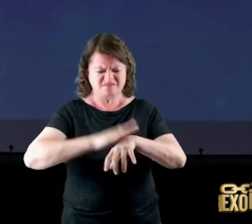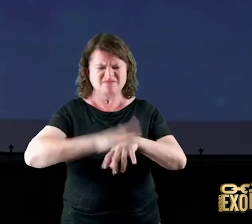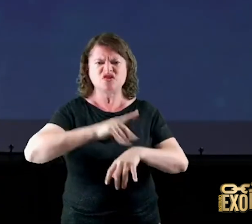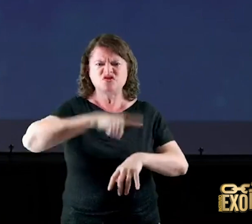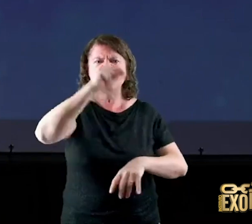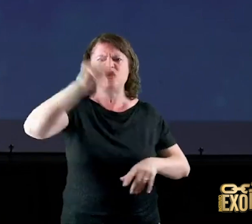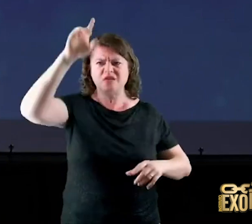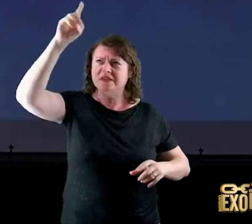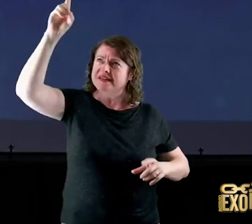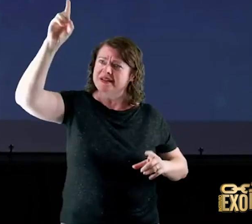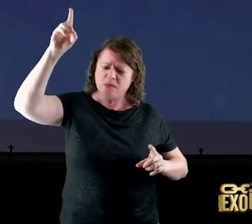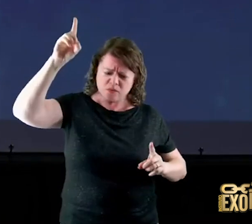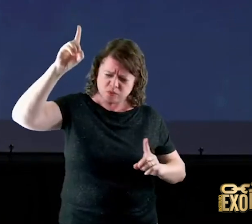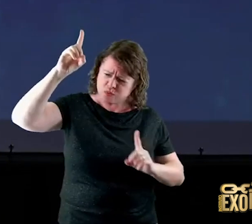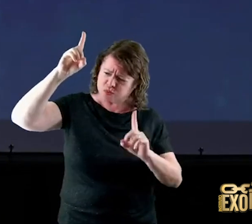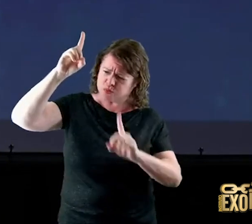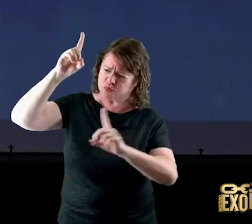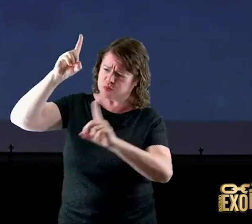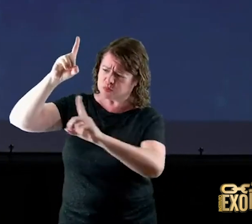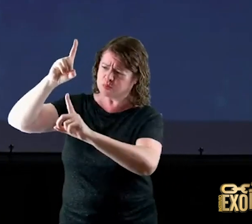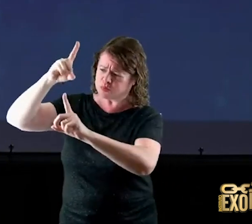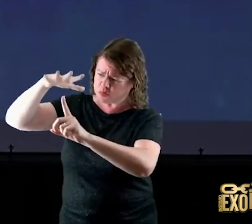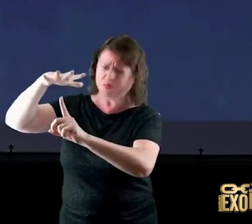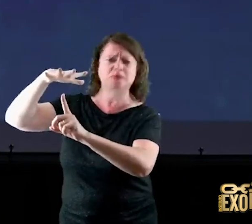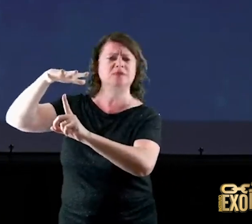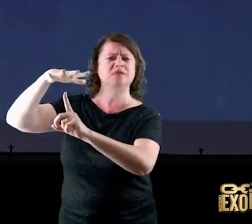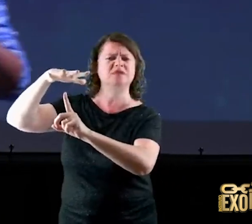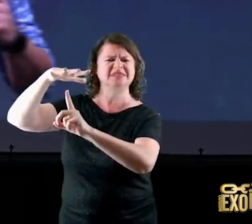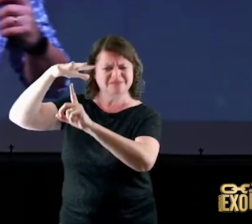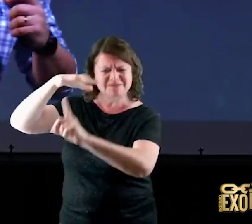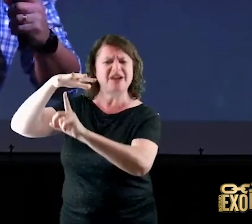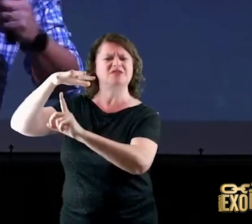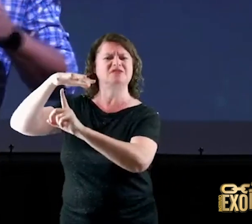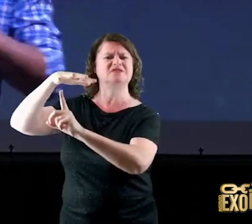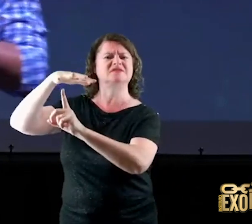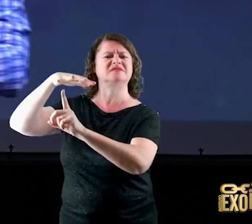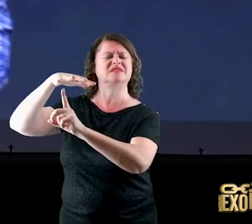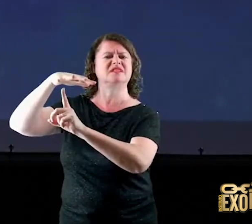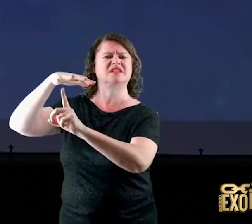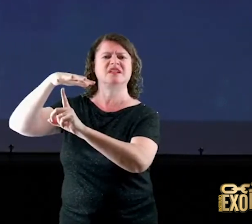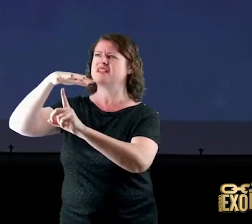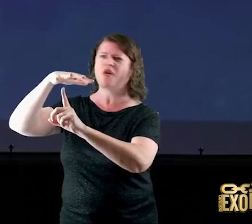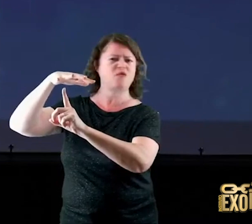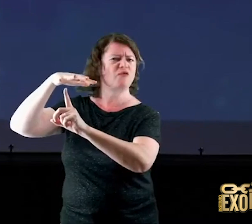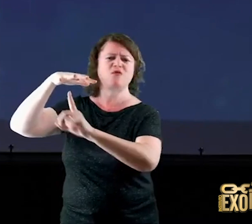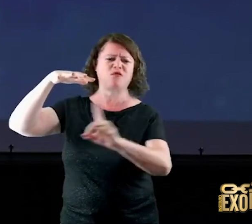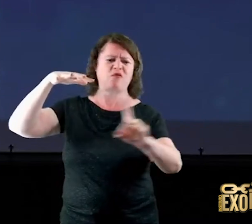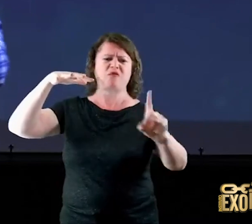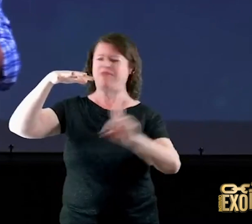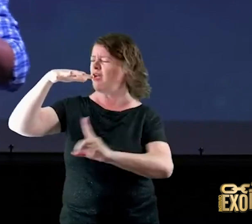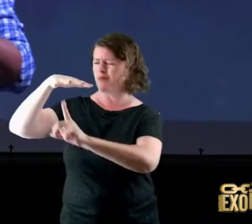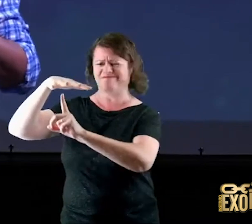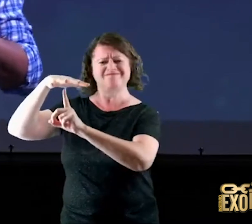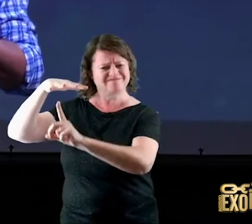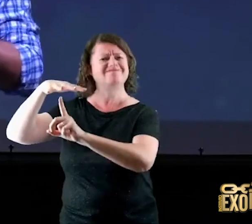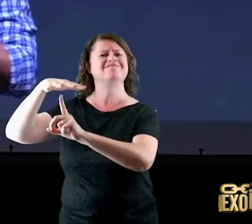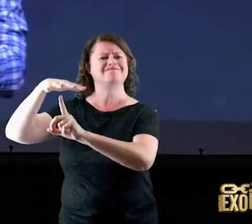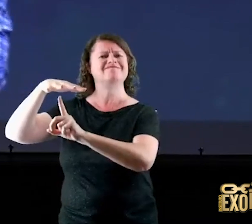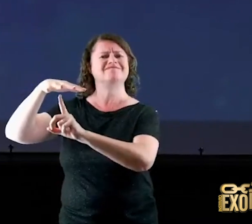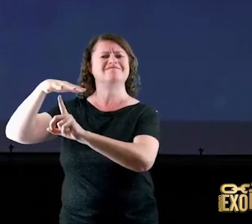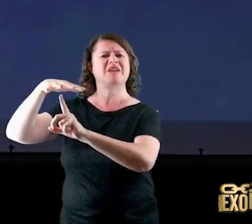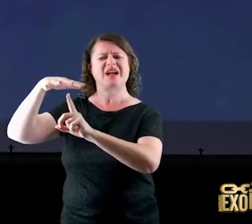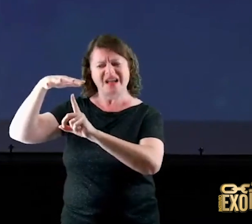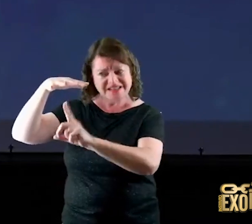no teu esconderijo hoje debaixo das tuas sombras eu encontro plena